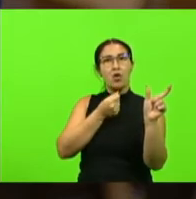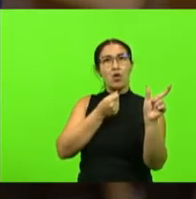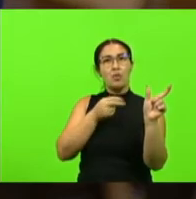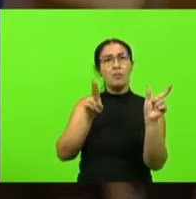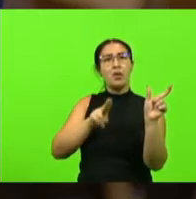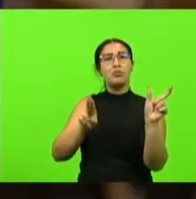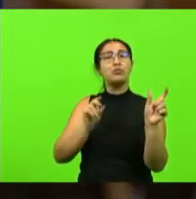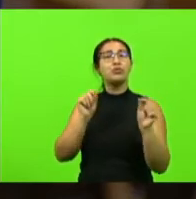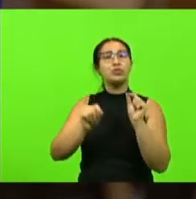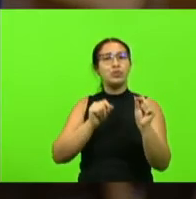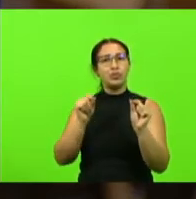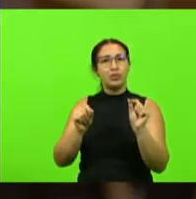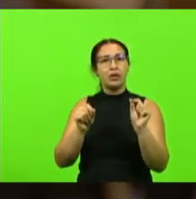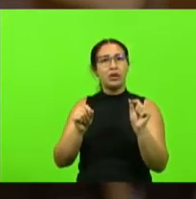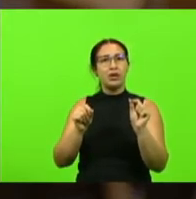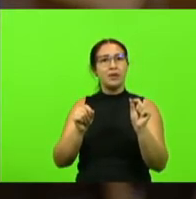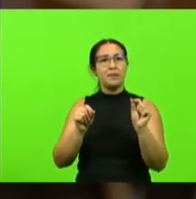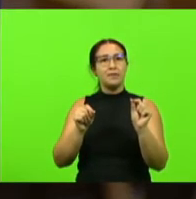falar aqui porque ele